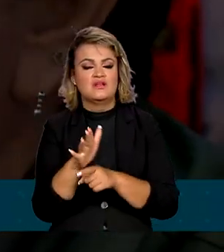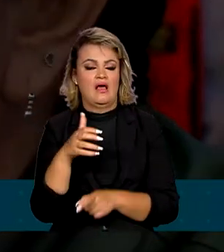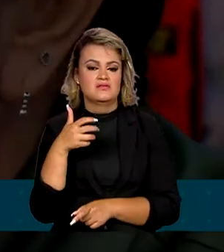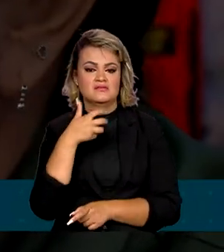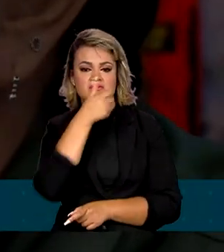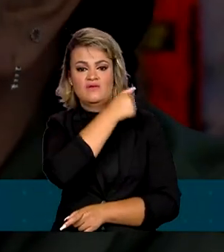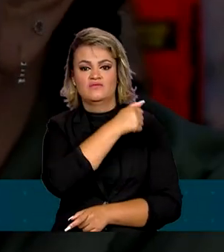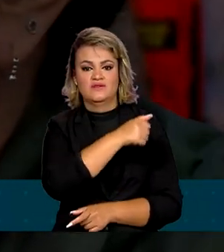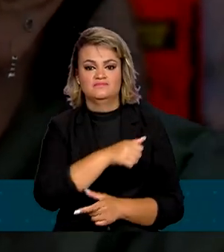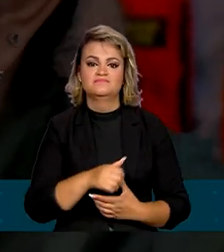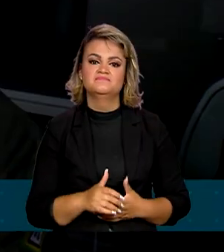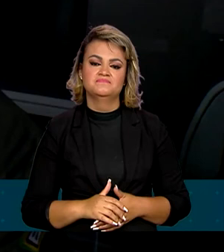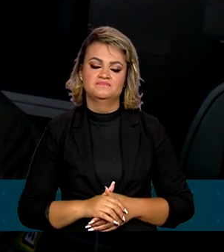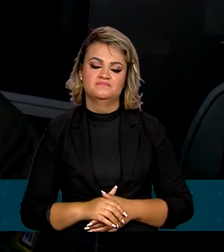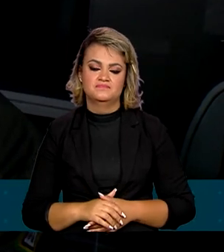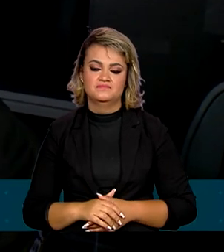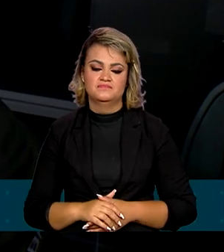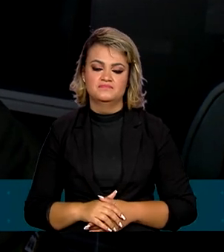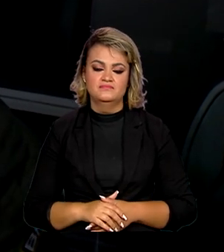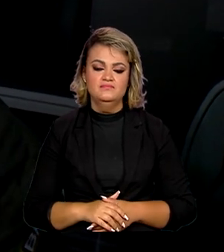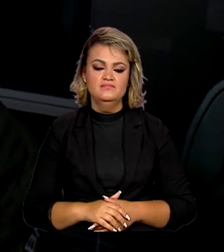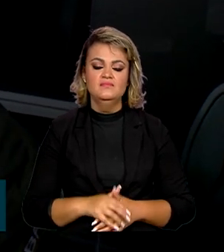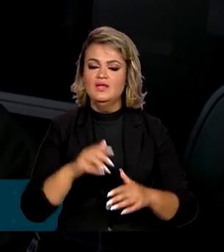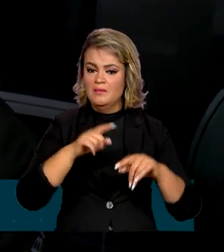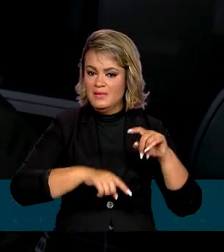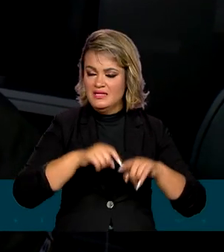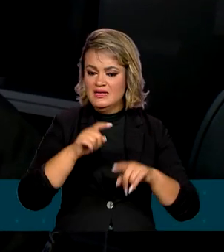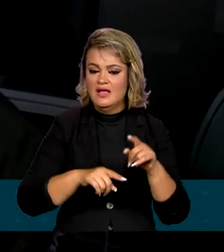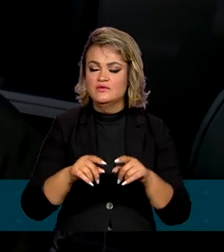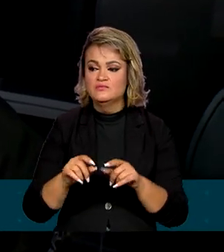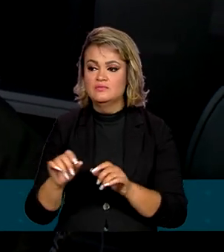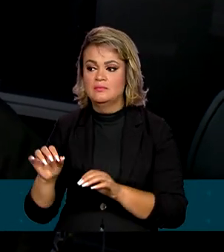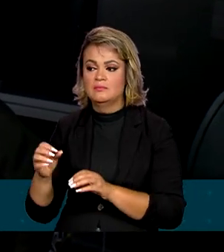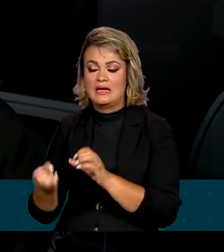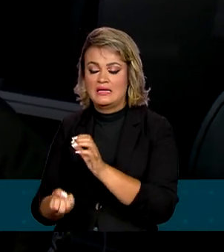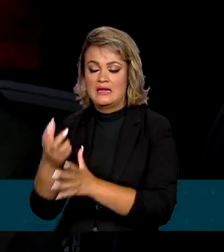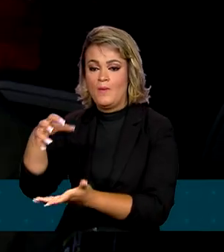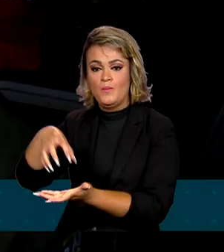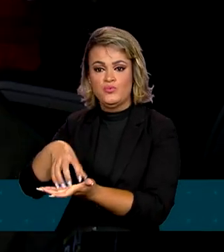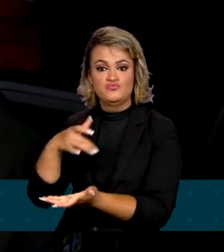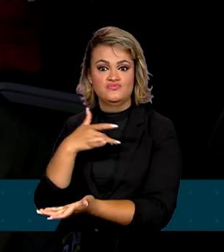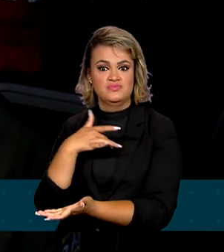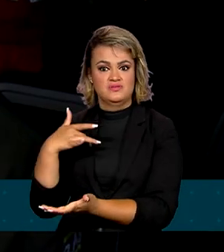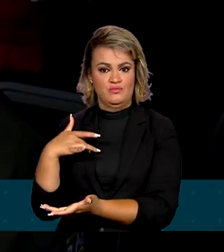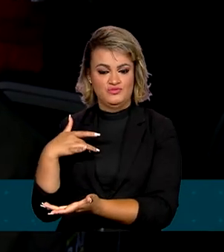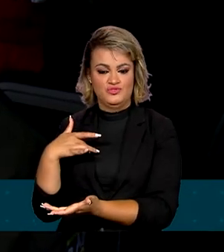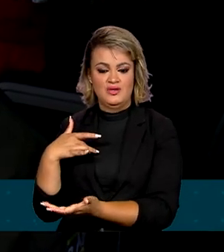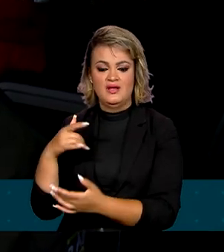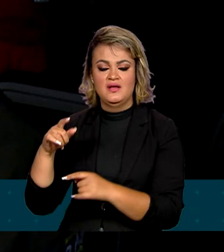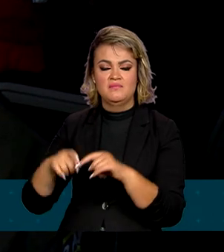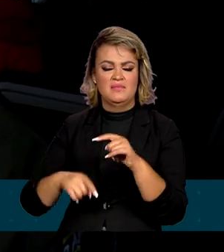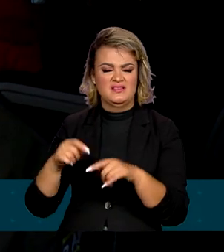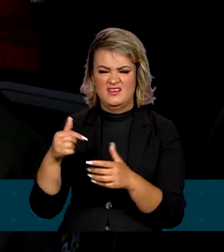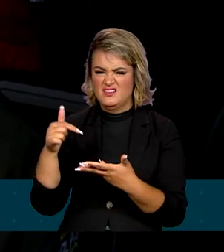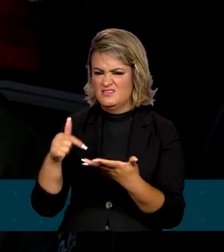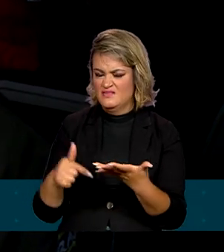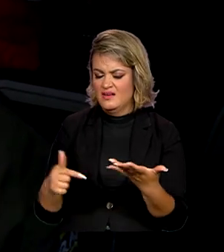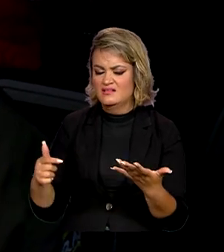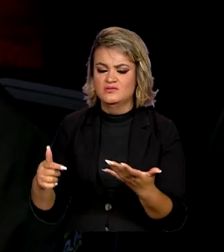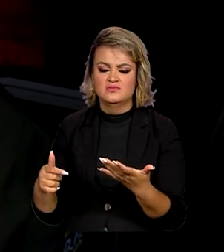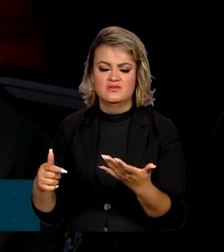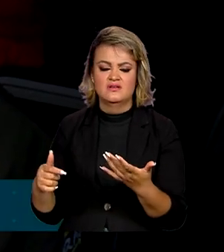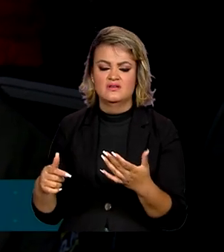imediato às vítimas. A gente está levando equipamento para montar um posto mesmo, um posto avançado. Então, material para a via aérea, via aérea difícil,